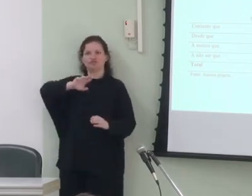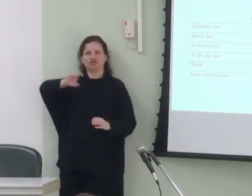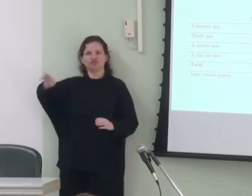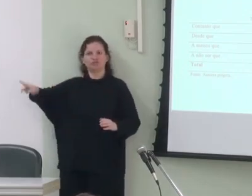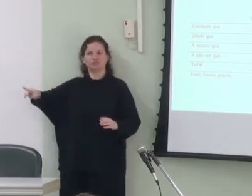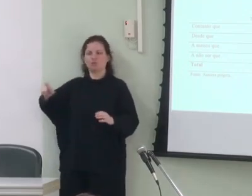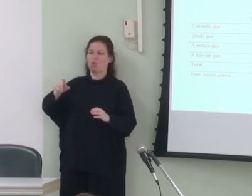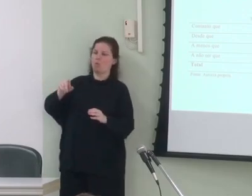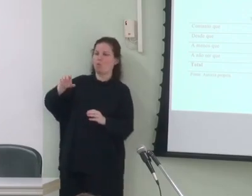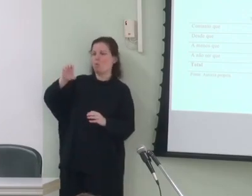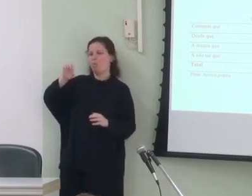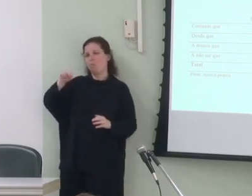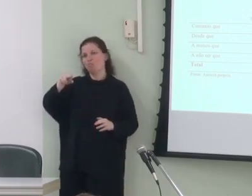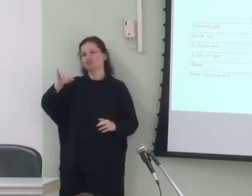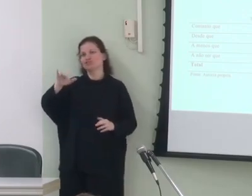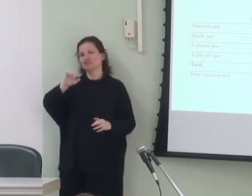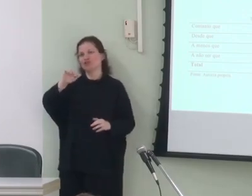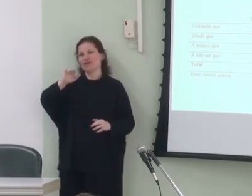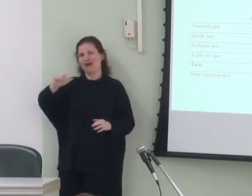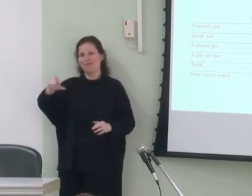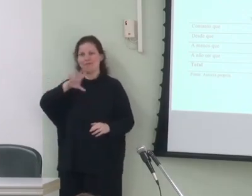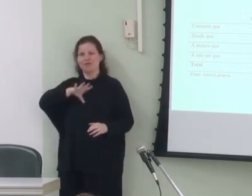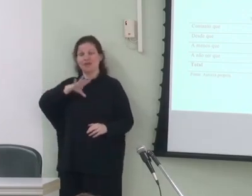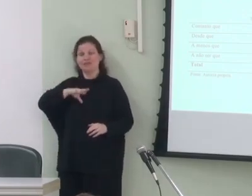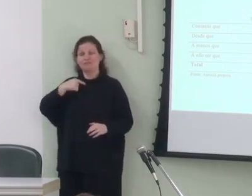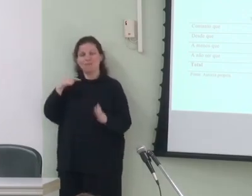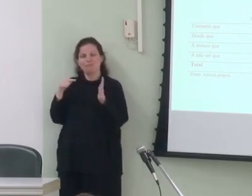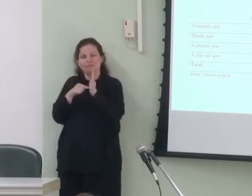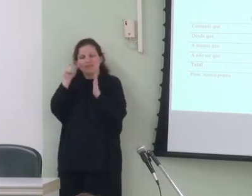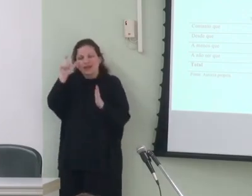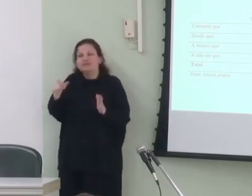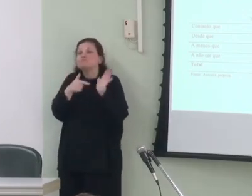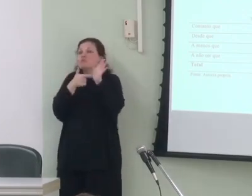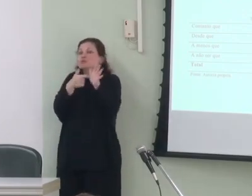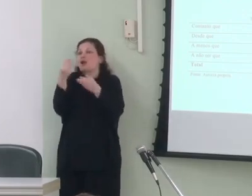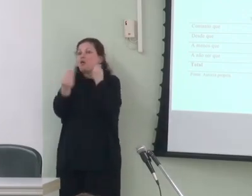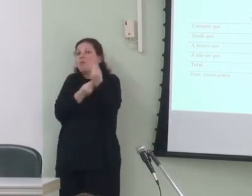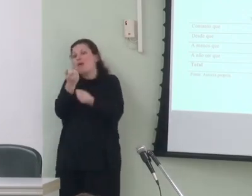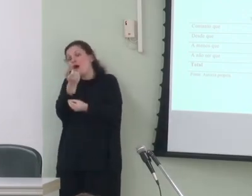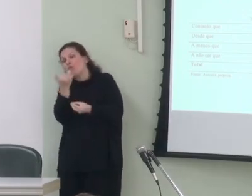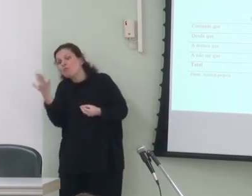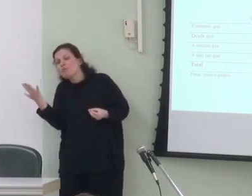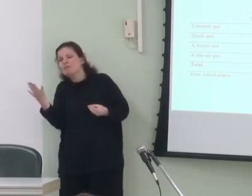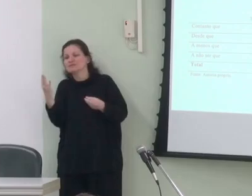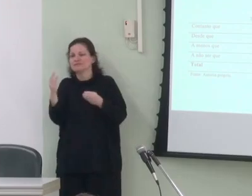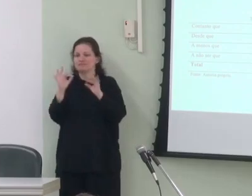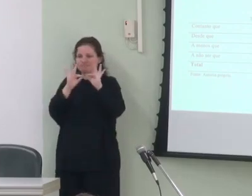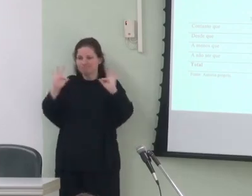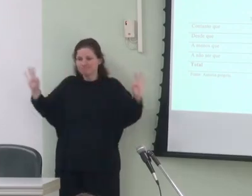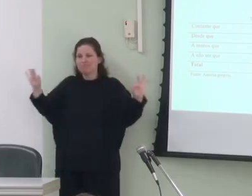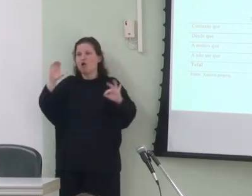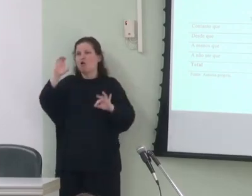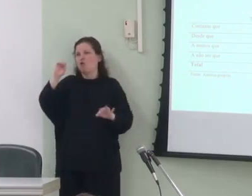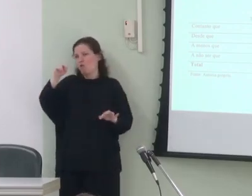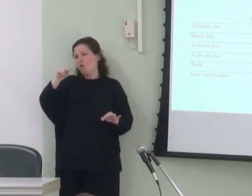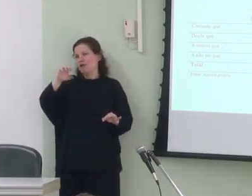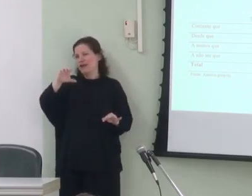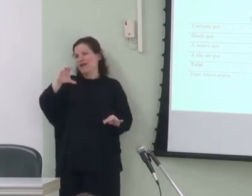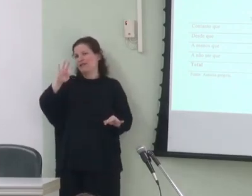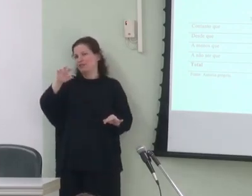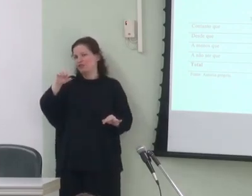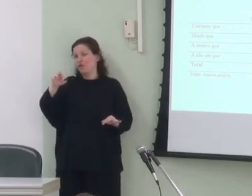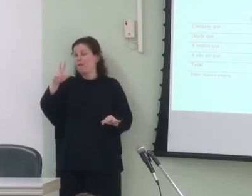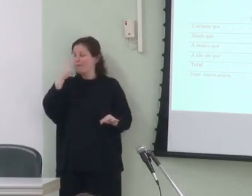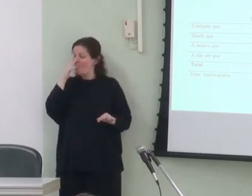condicionais no português o meu ponto de interesse aqui é mostrar como algumas dessas construções conectoras quase